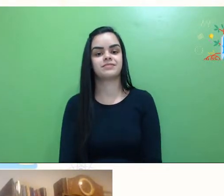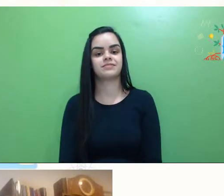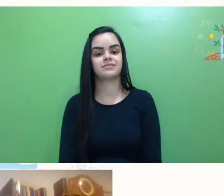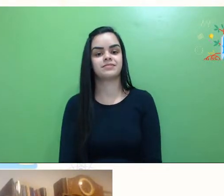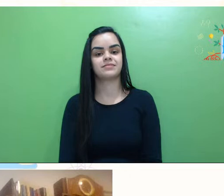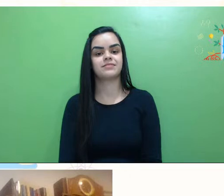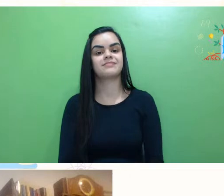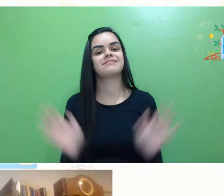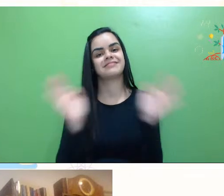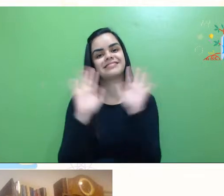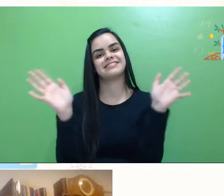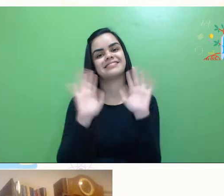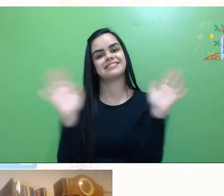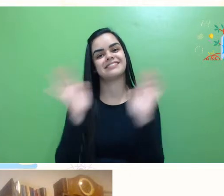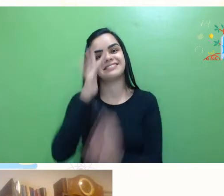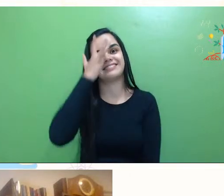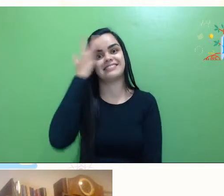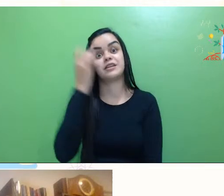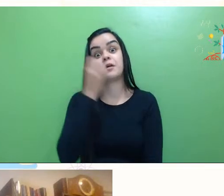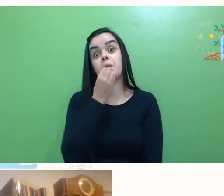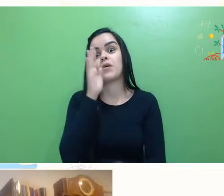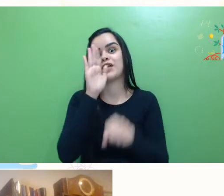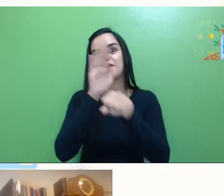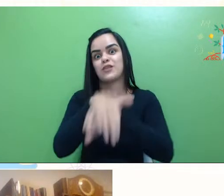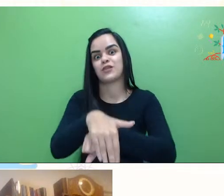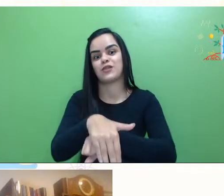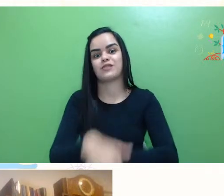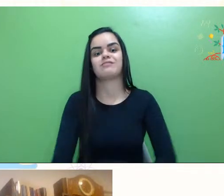Olá, pessoal. Boa noite.